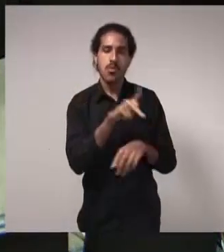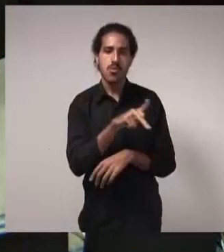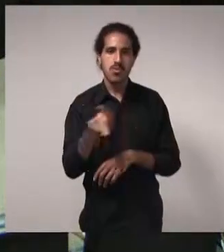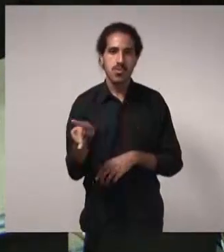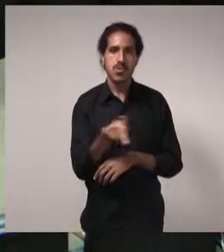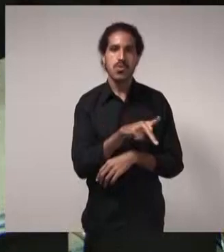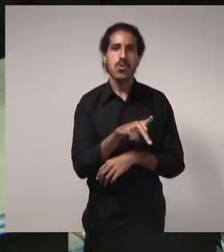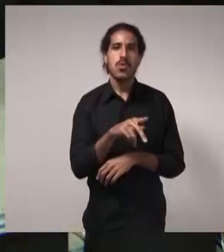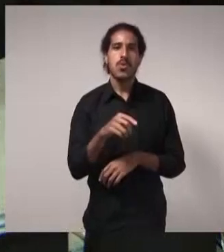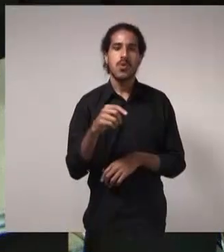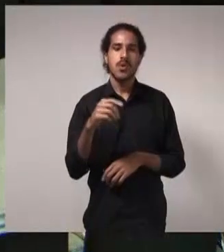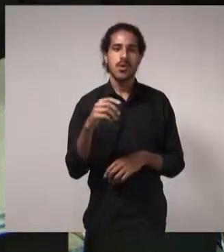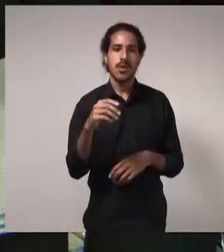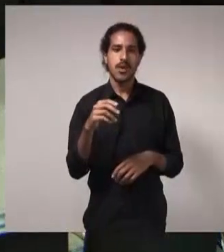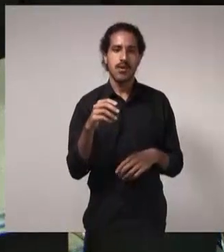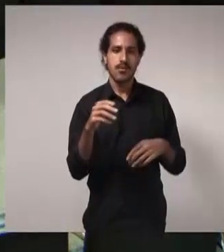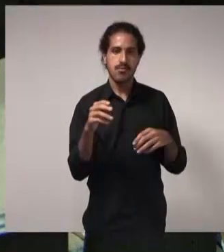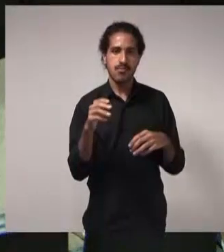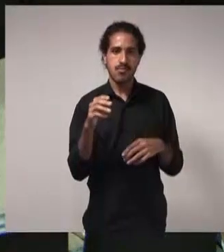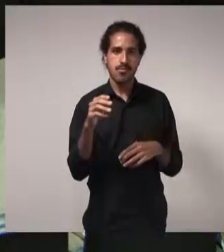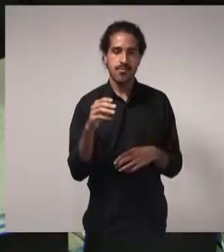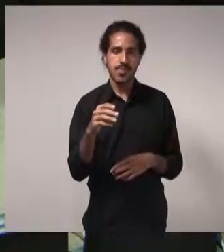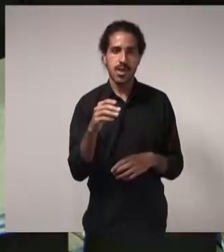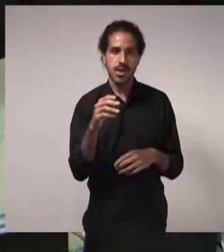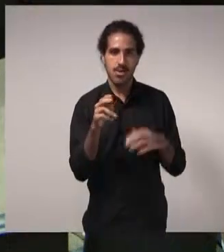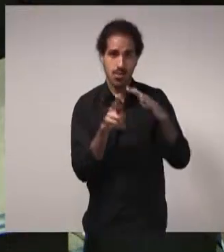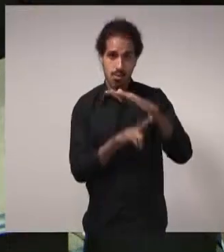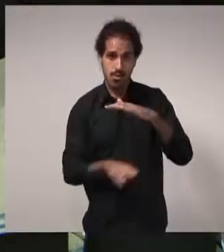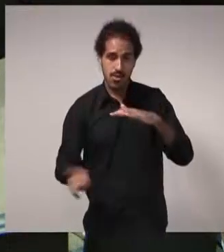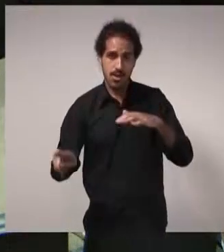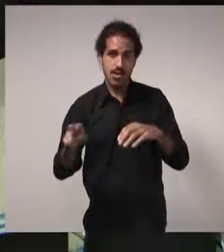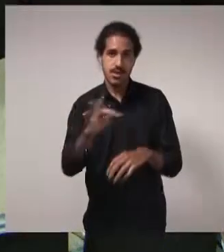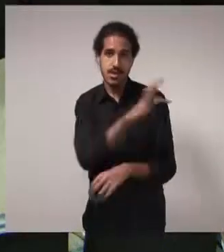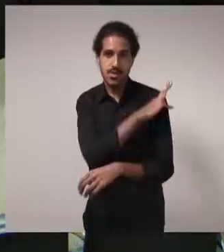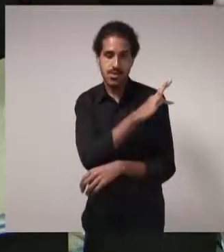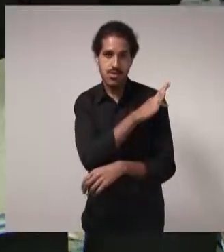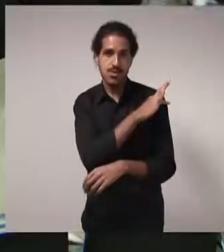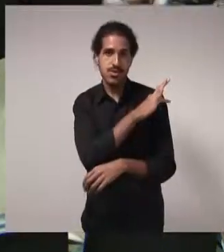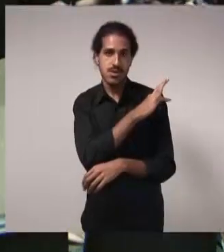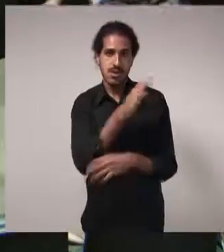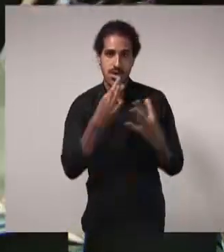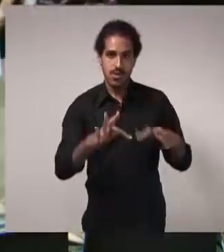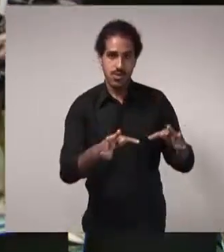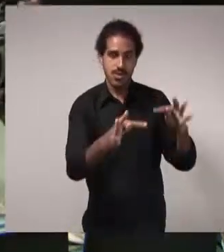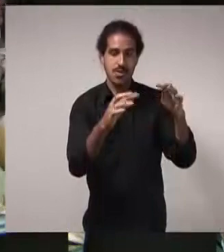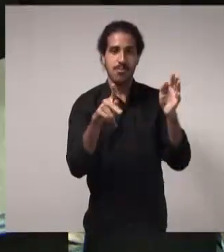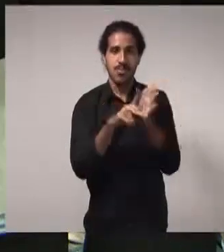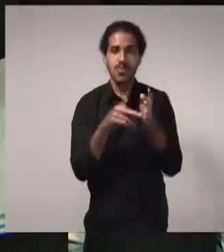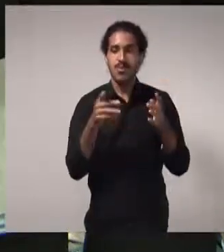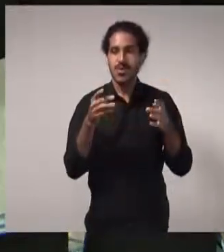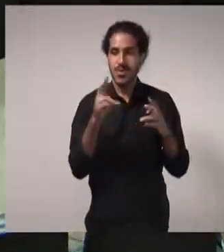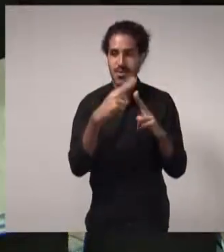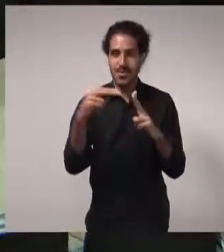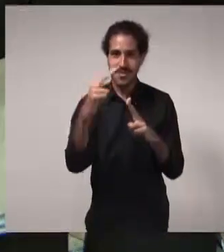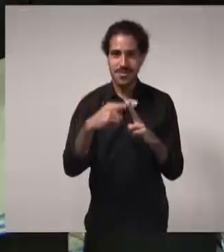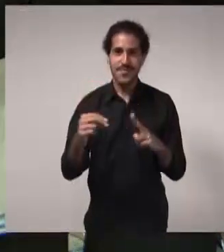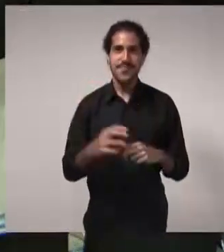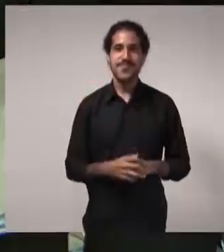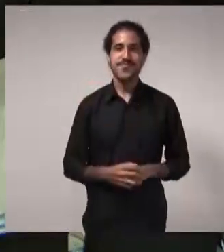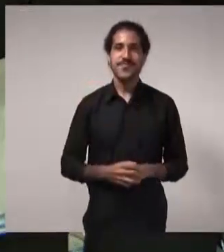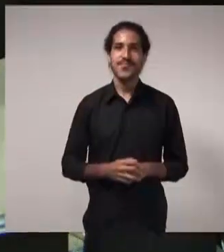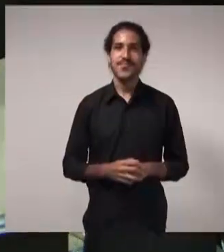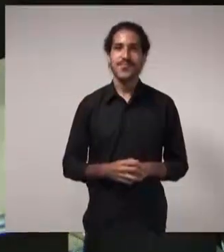Tecnologia da Faculdade de Arquitetura e Urbanismo na Universidade de Brasília. Com a palavra, Dr. Daniel.